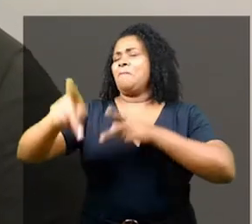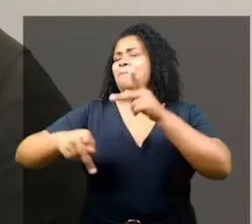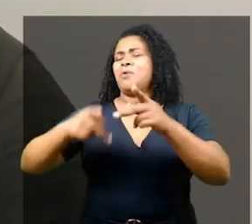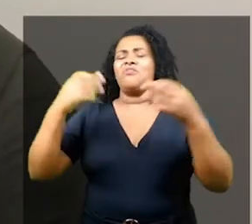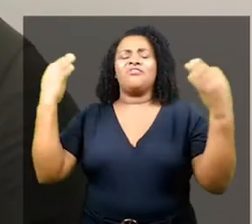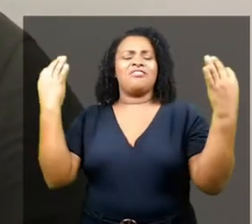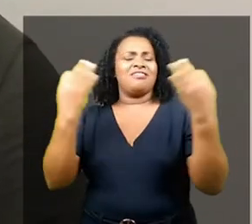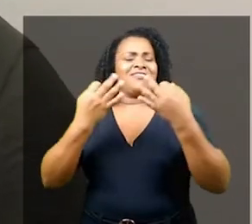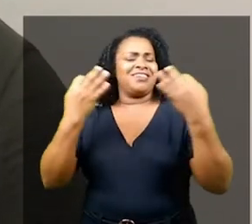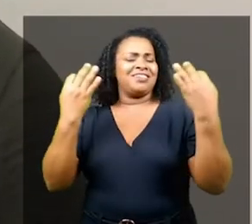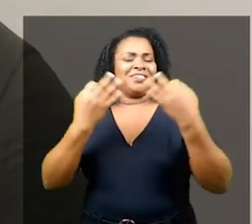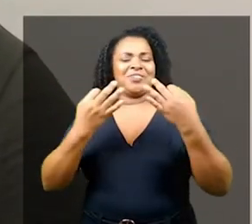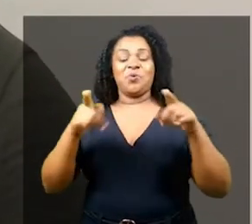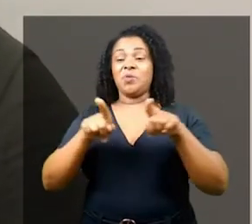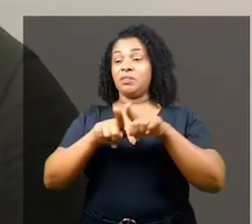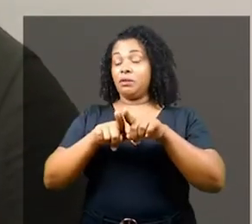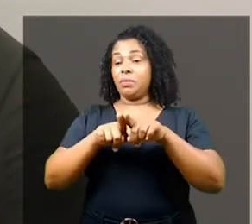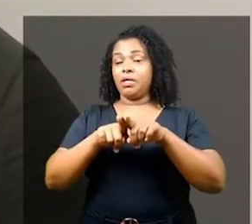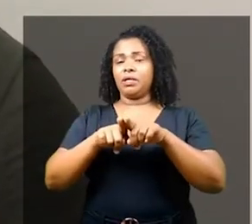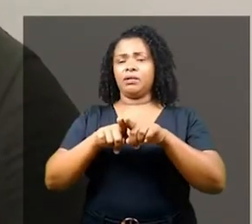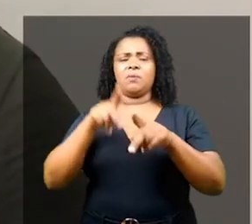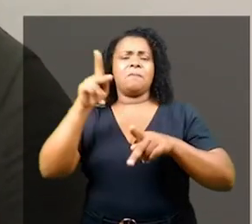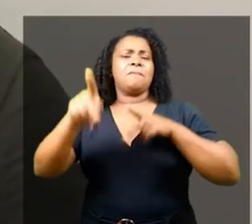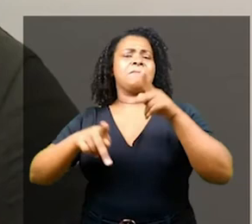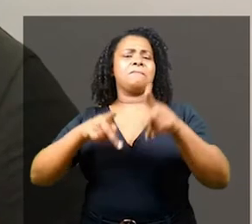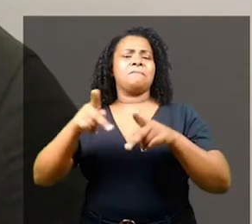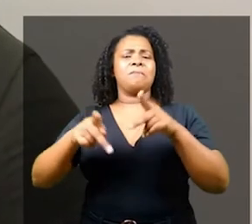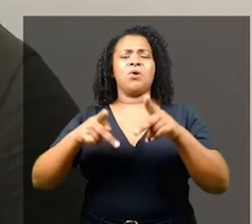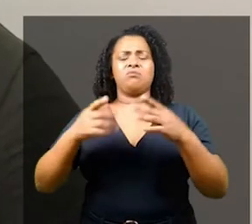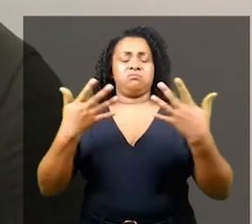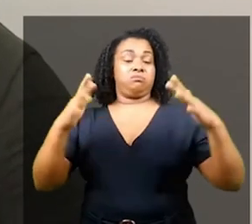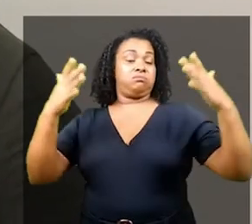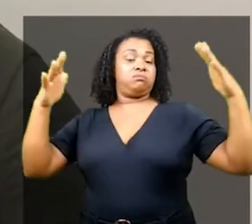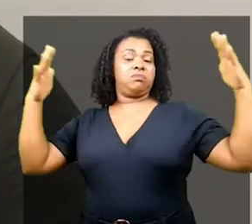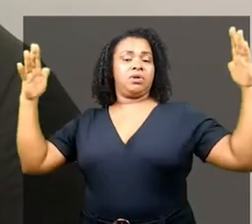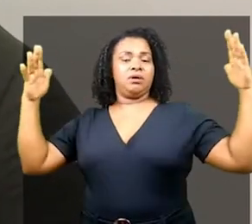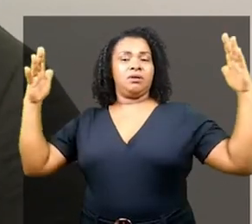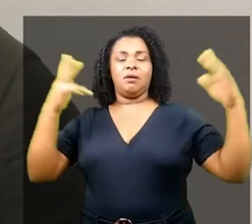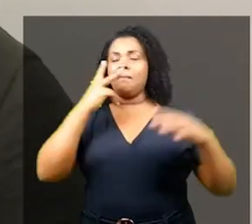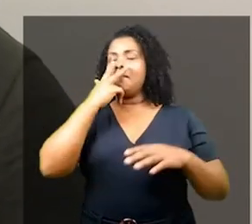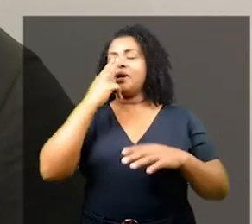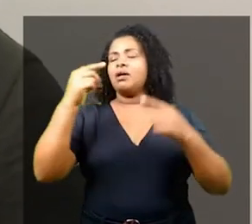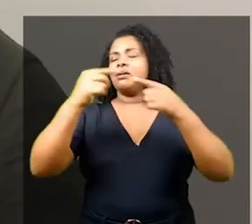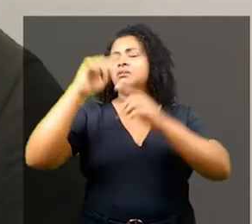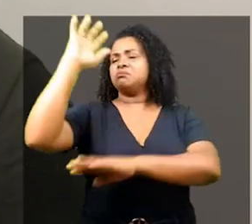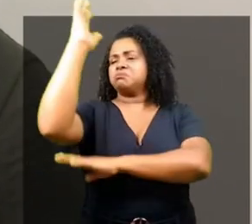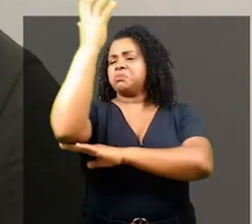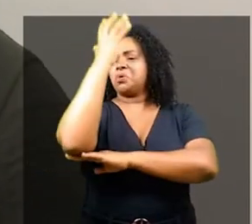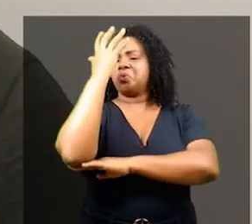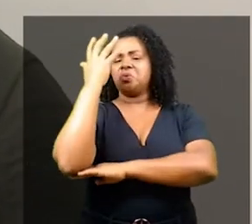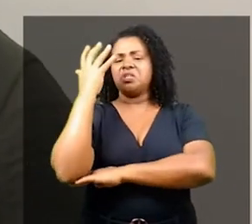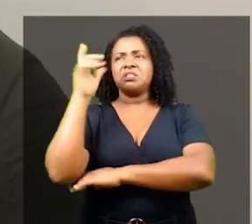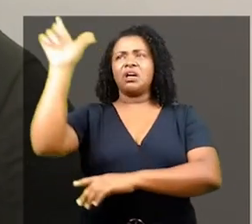linhagem de glória que se conecta com o planeta como guardiães. E representações vivas